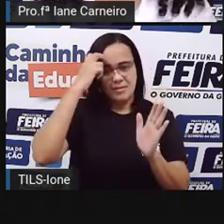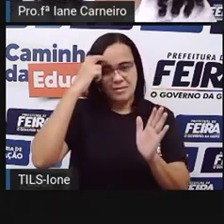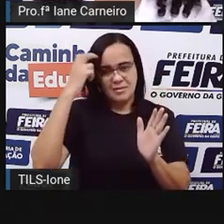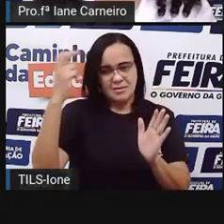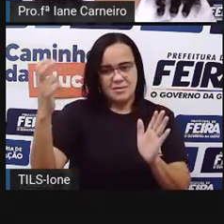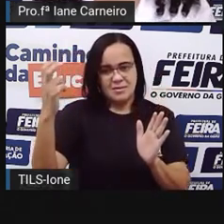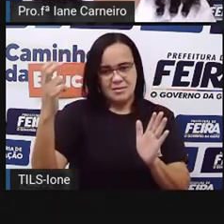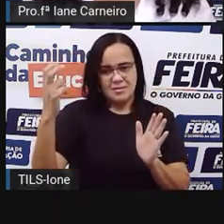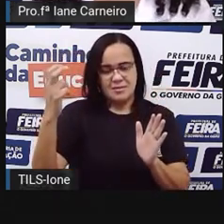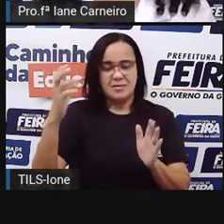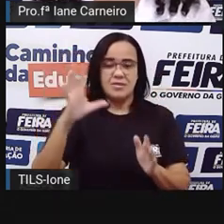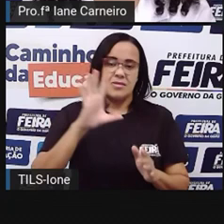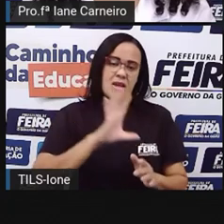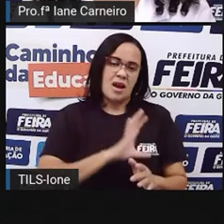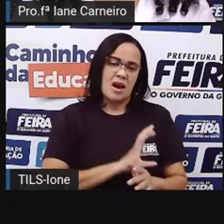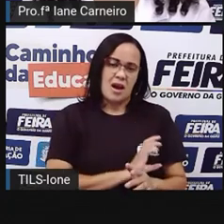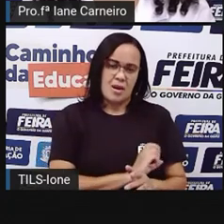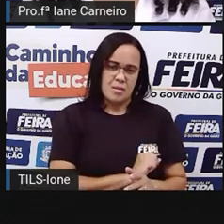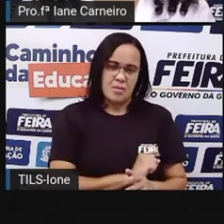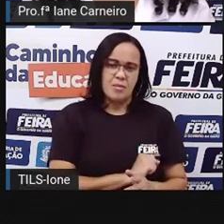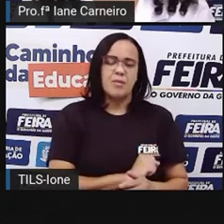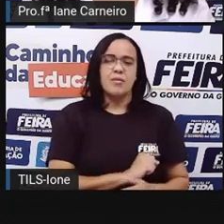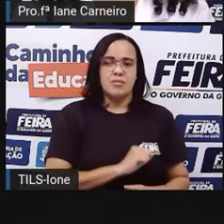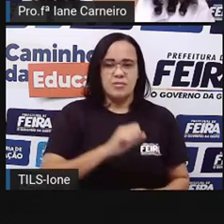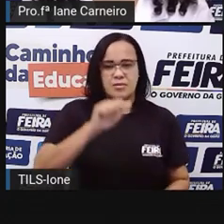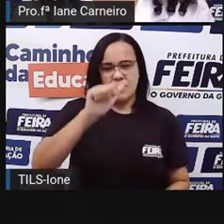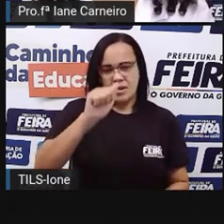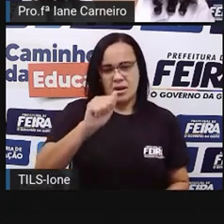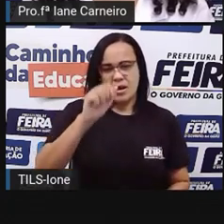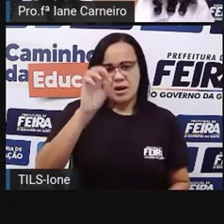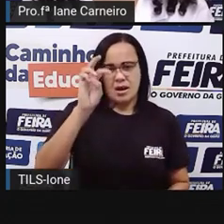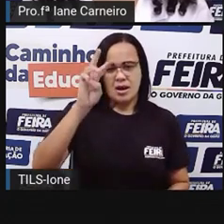Aí amorosa. Aí eu botava amorosa.